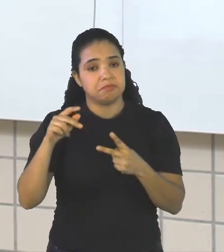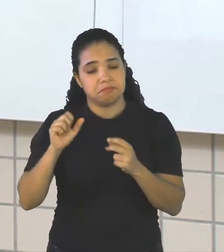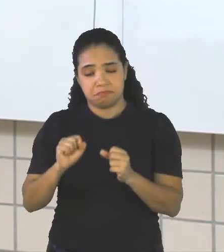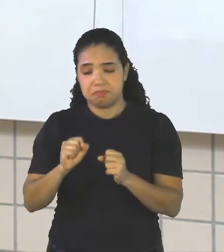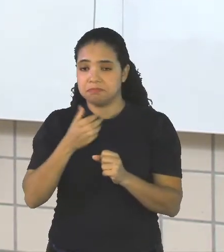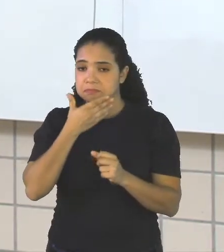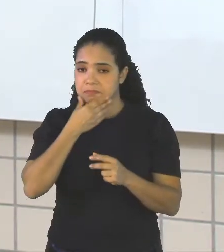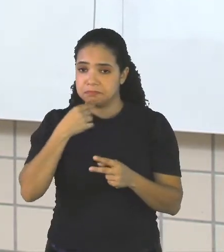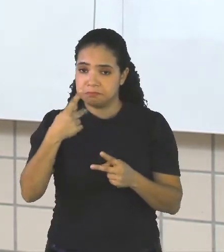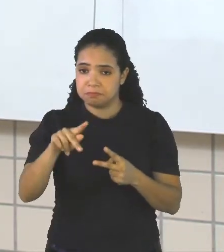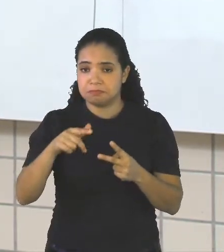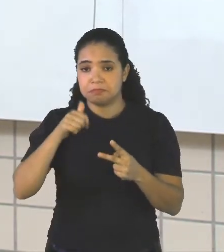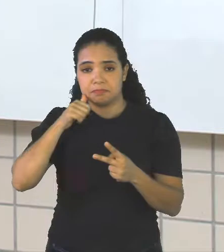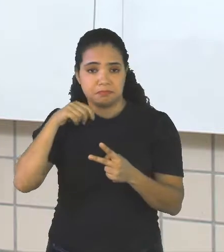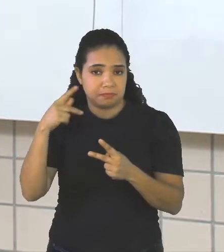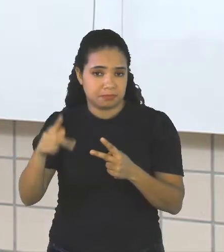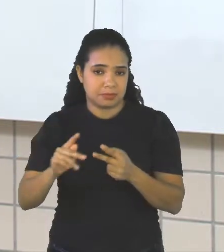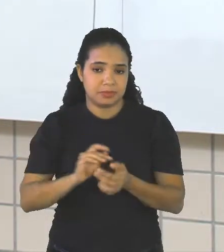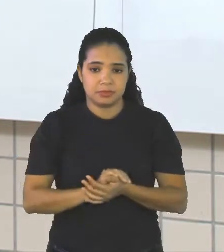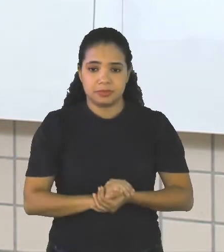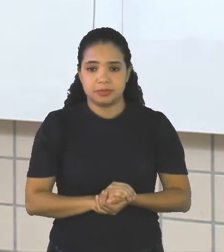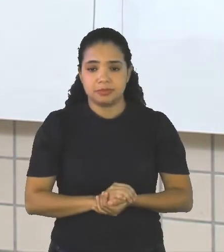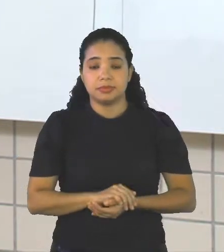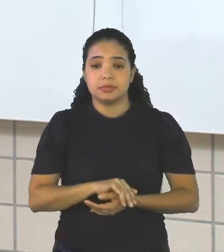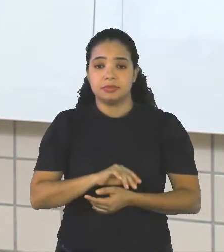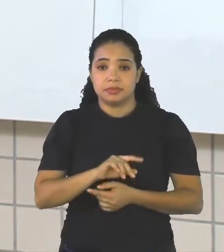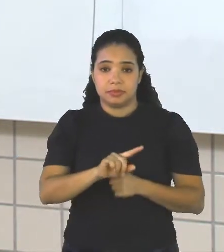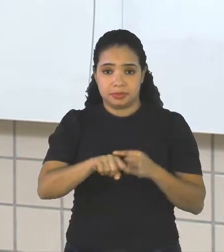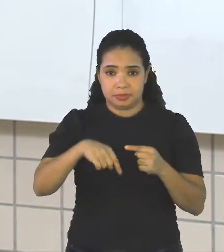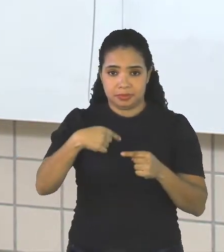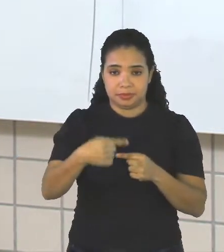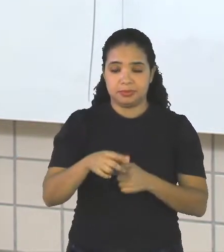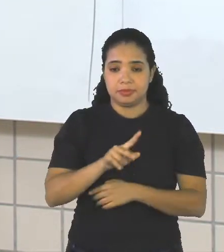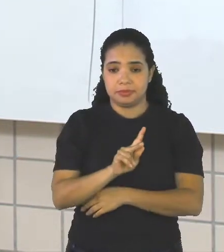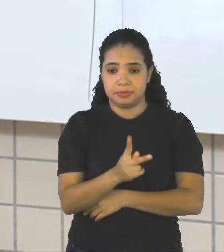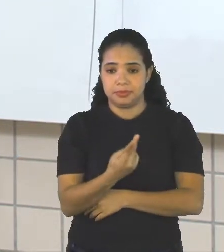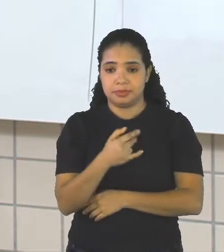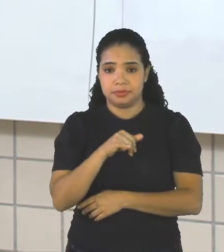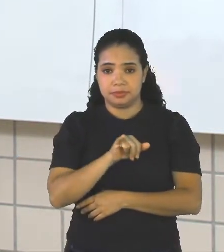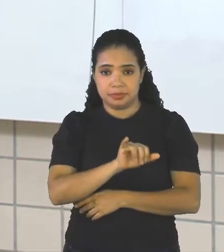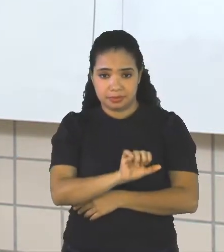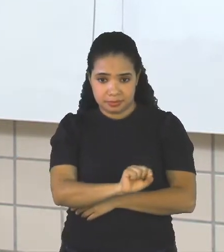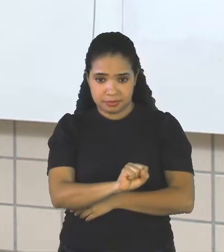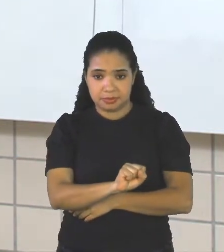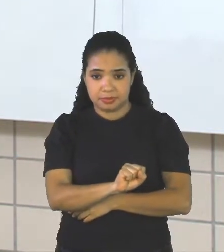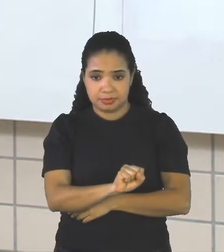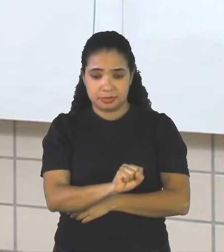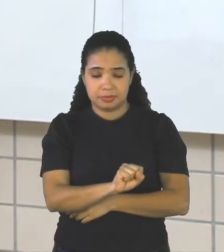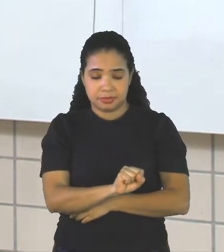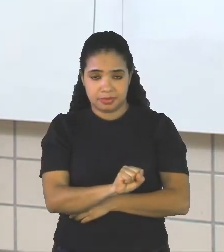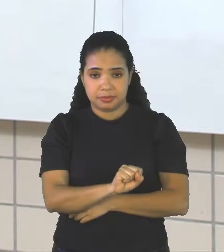His His Car O carro Dele Ok?